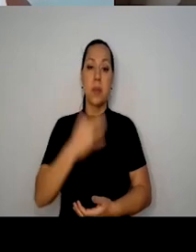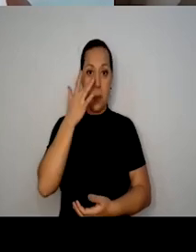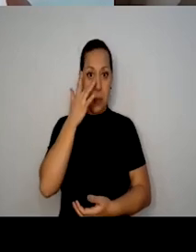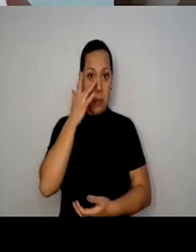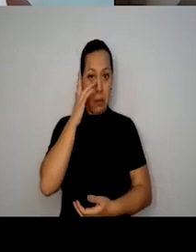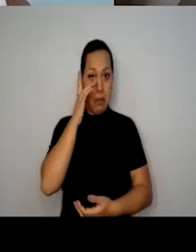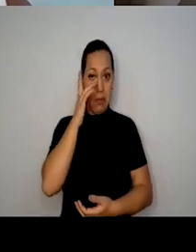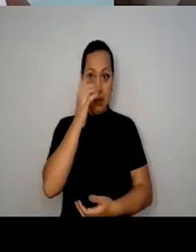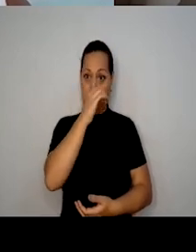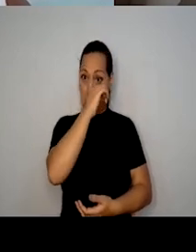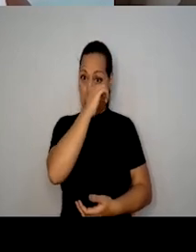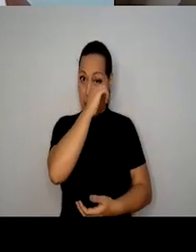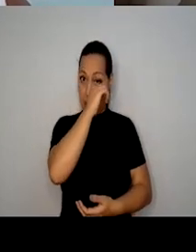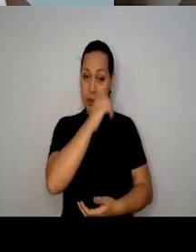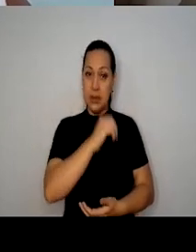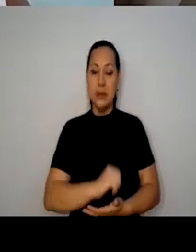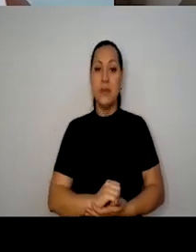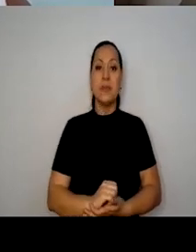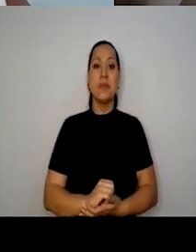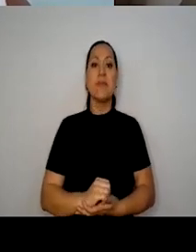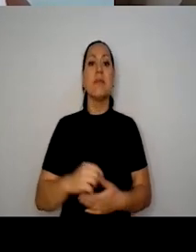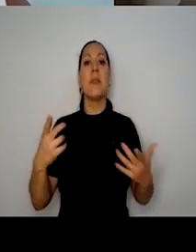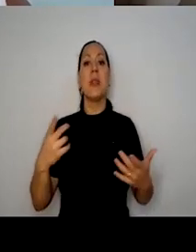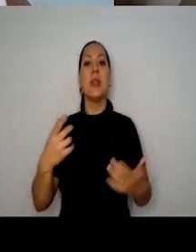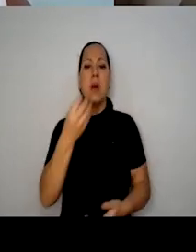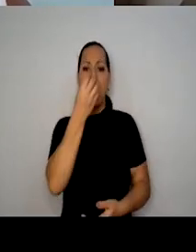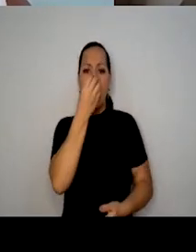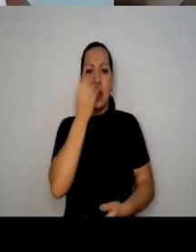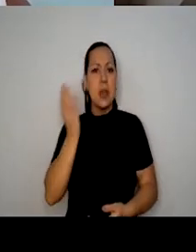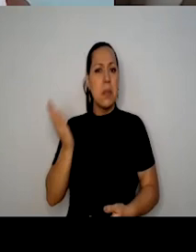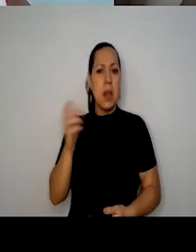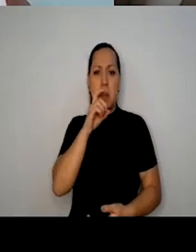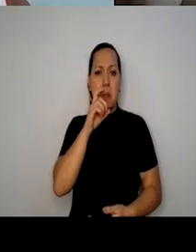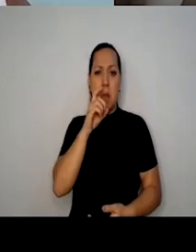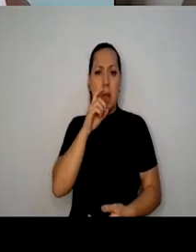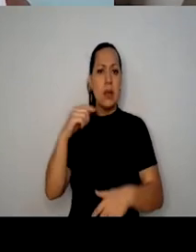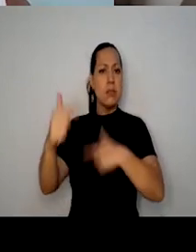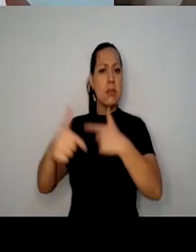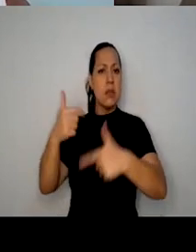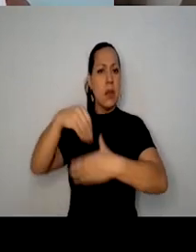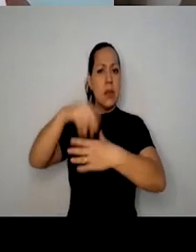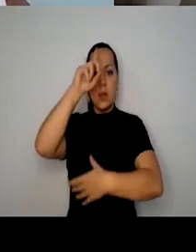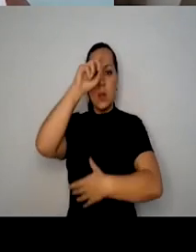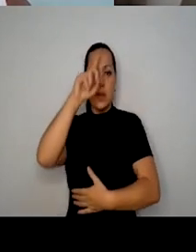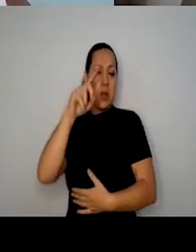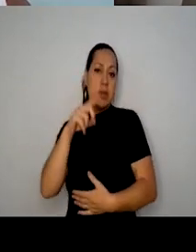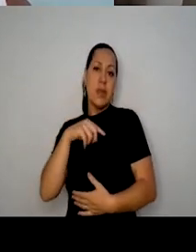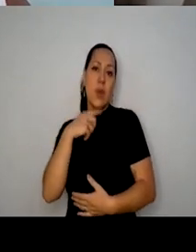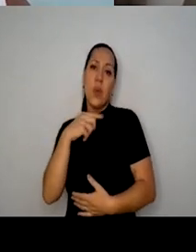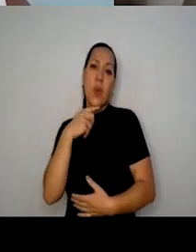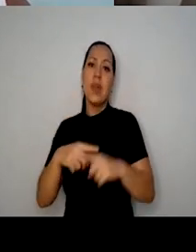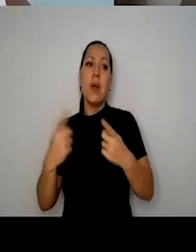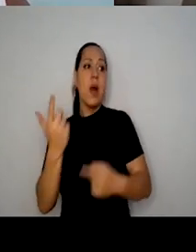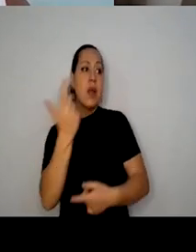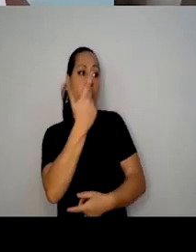aquele palhaço não poderia estar naquele espaço, mas naquele espaço havia outros palhaços que podiam